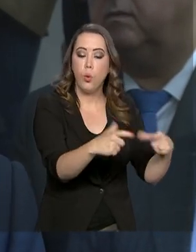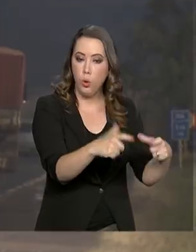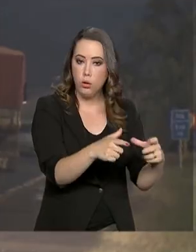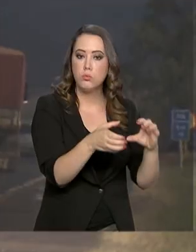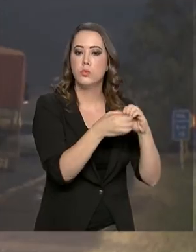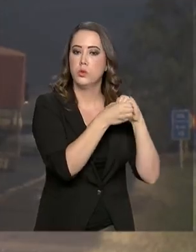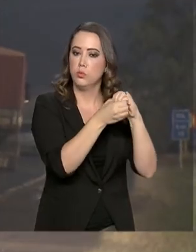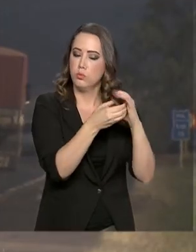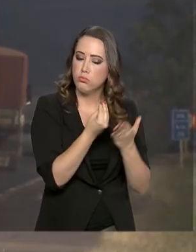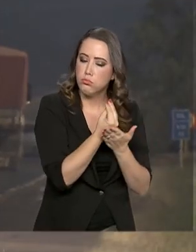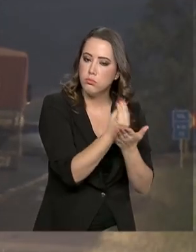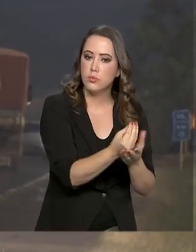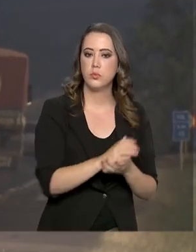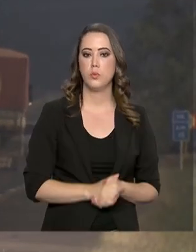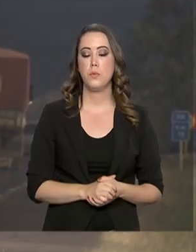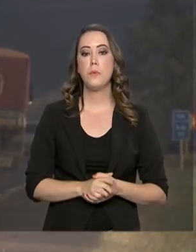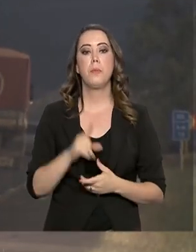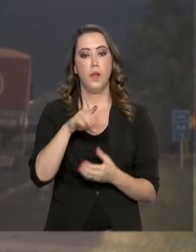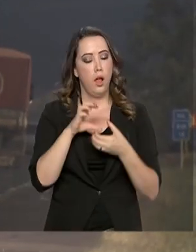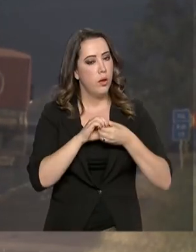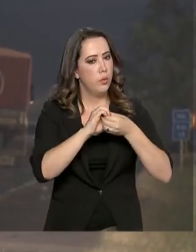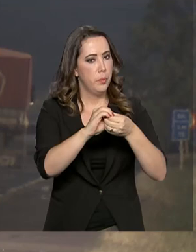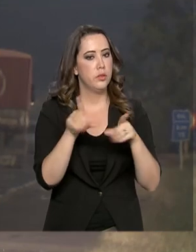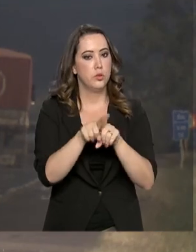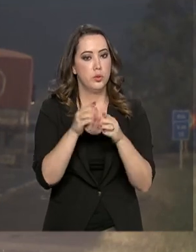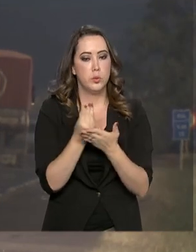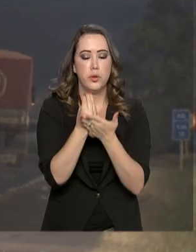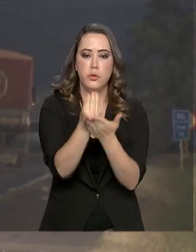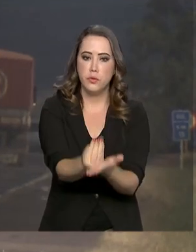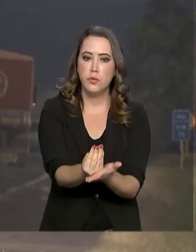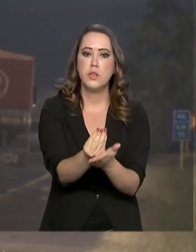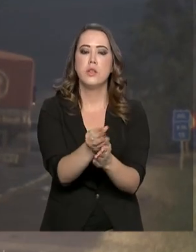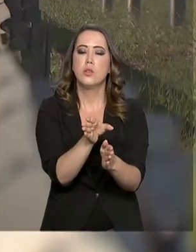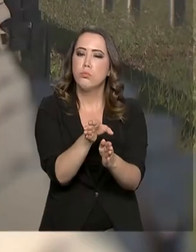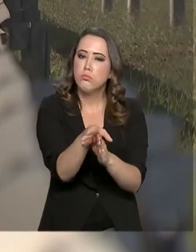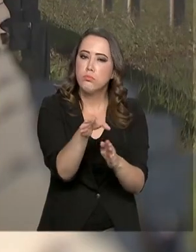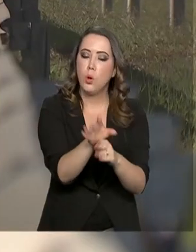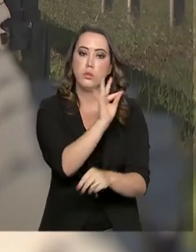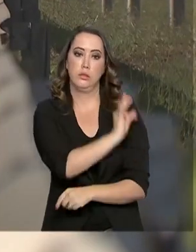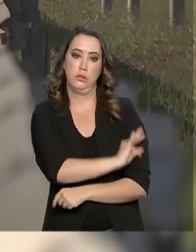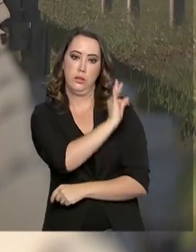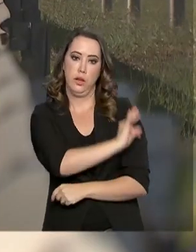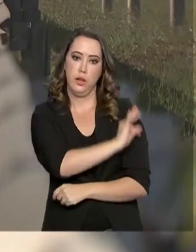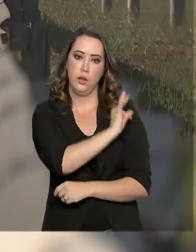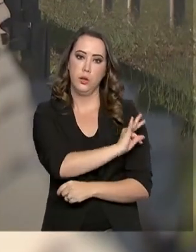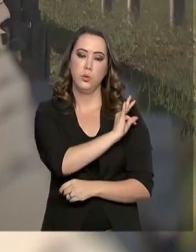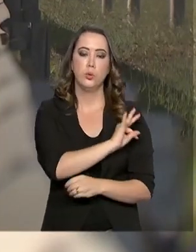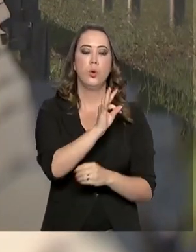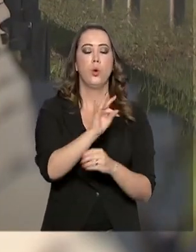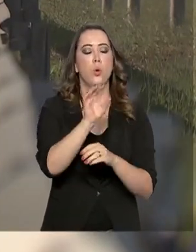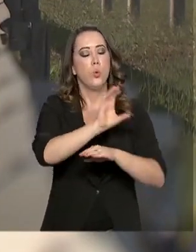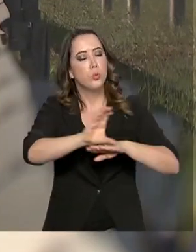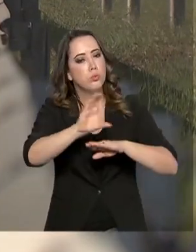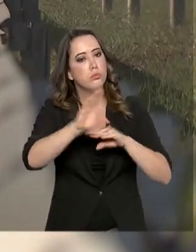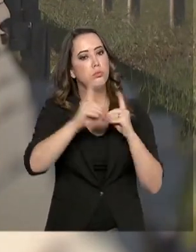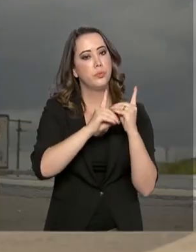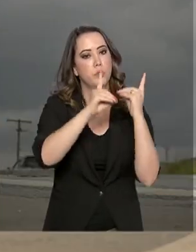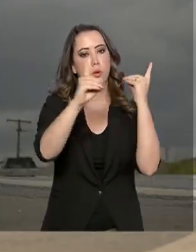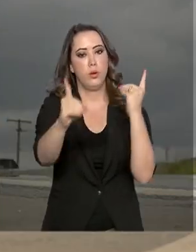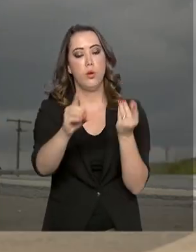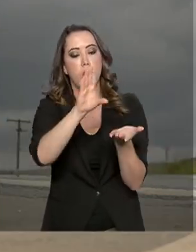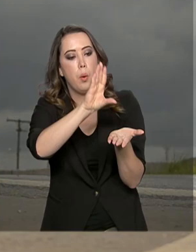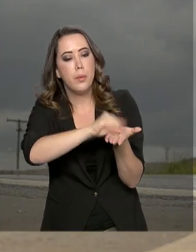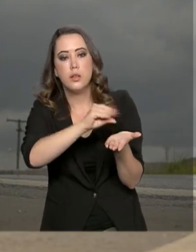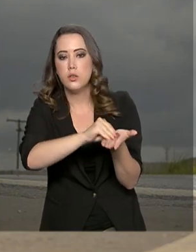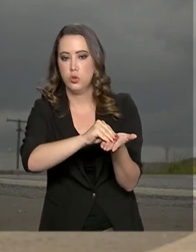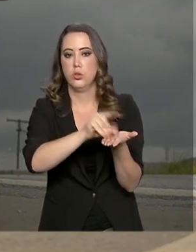eles. As cooperativas também vão oferecer assessoramento técnico, cursos à distância e um aplicativo digital com